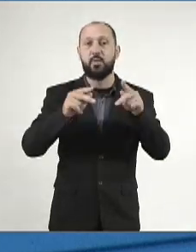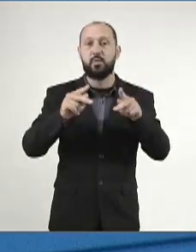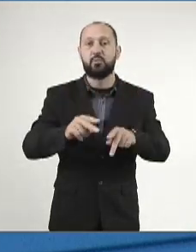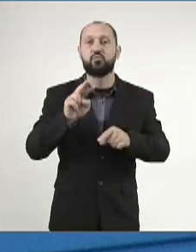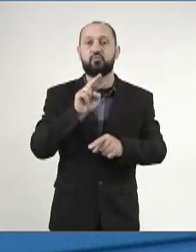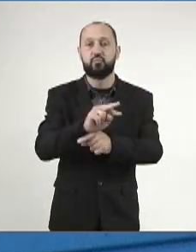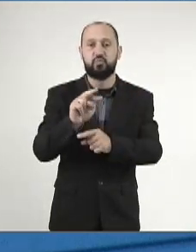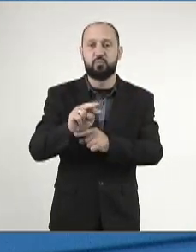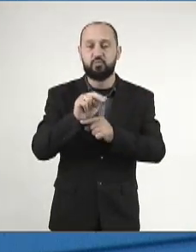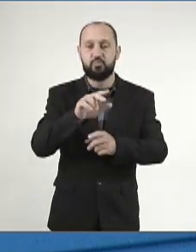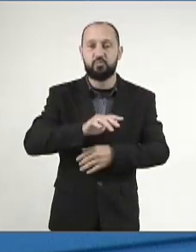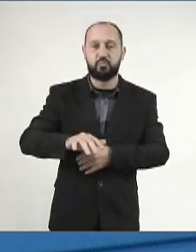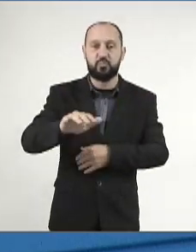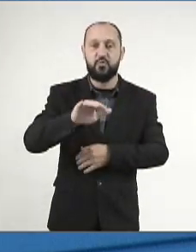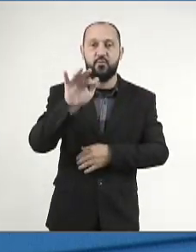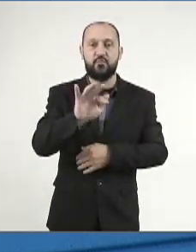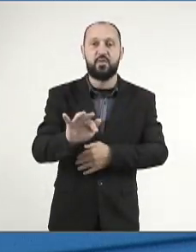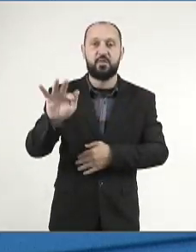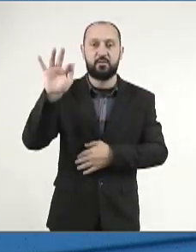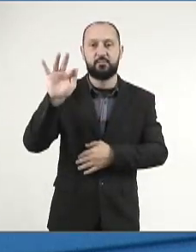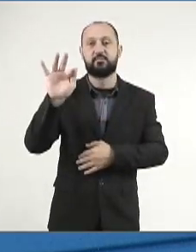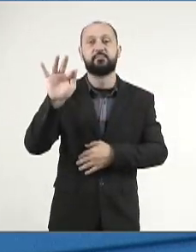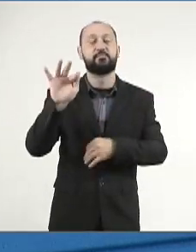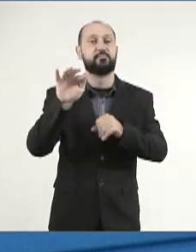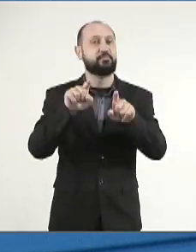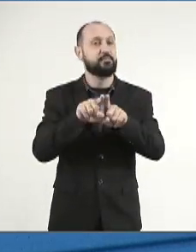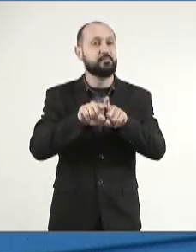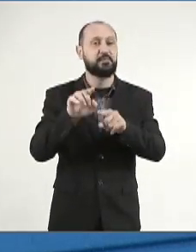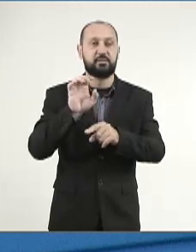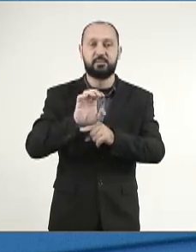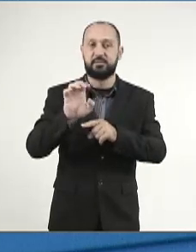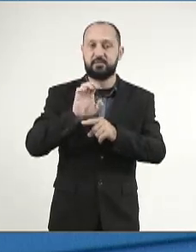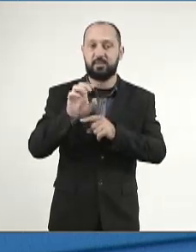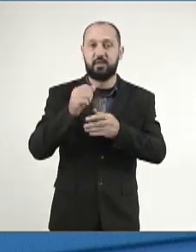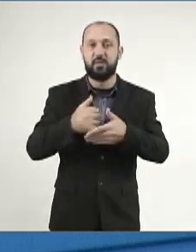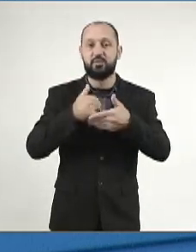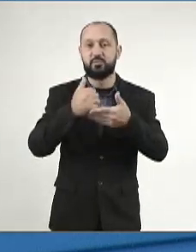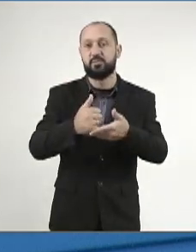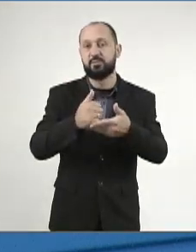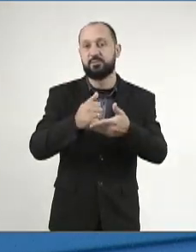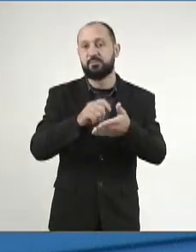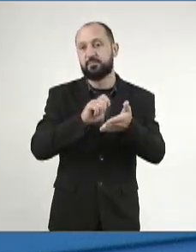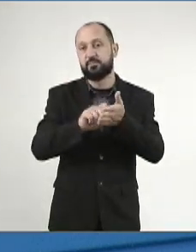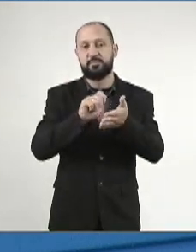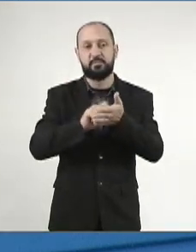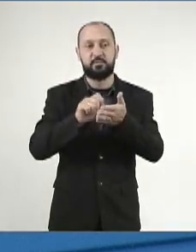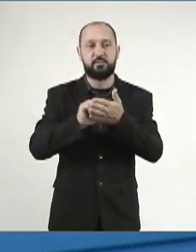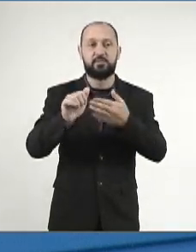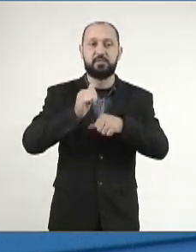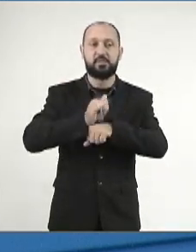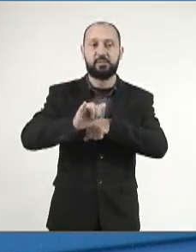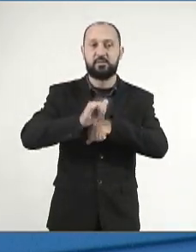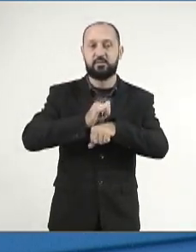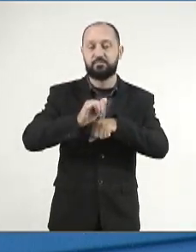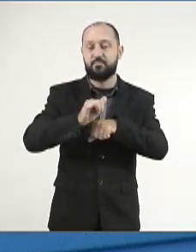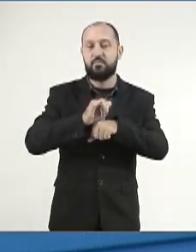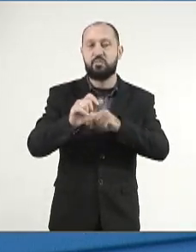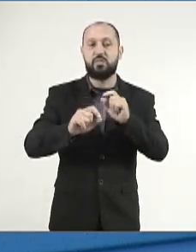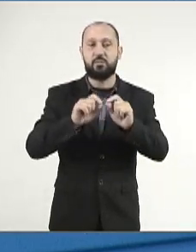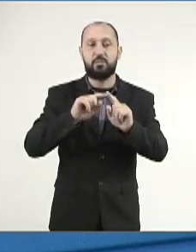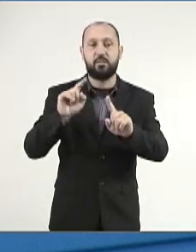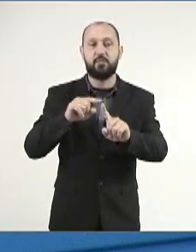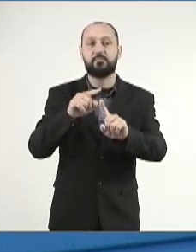proteção no âmbito federal e também estadual, contribuindo para a formulação de estratégias que